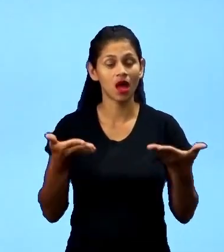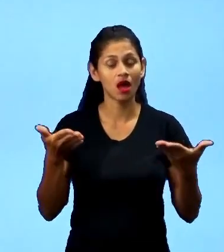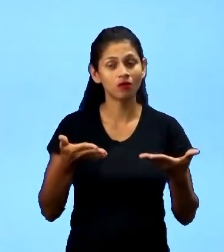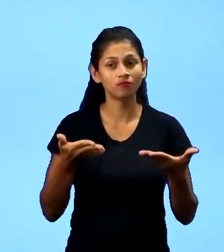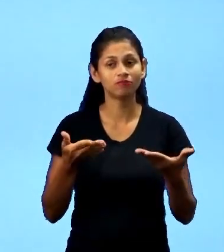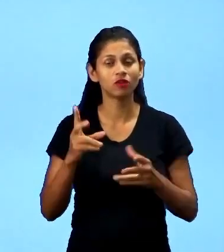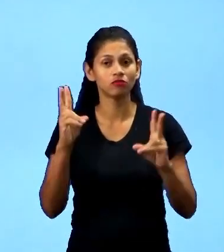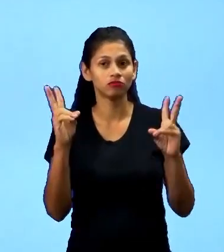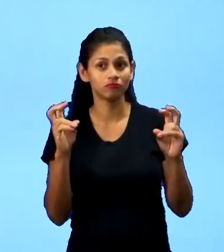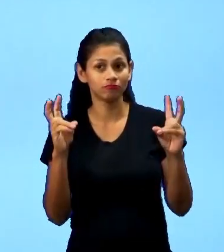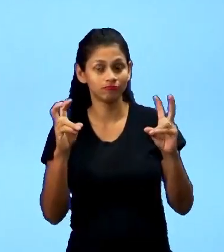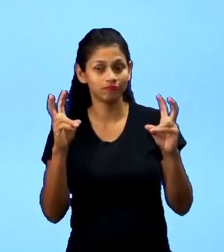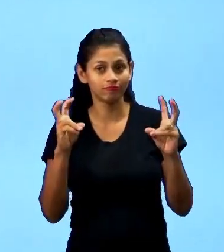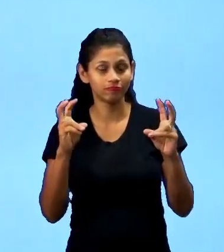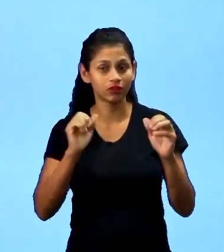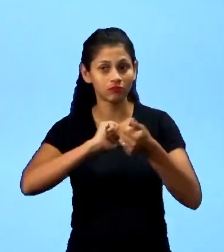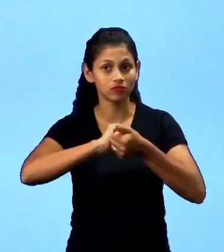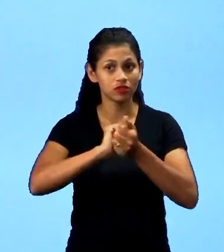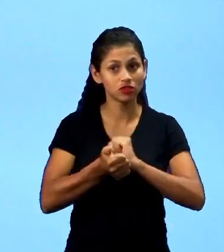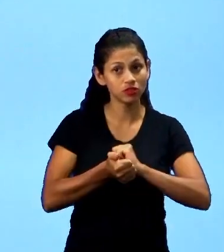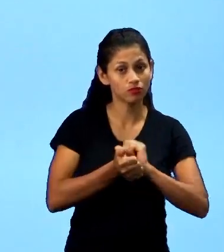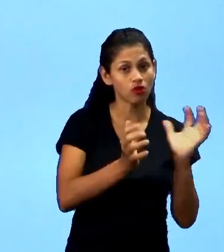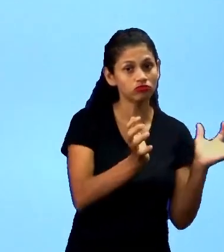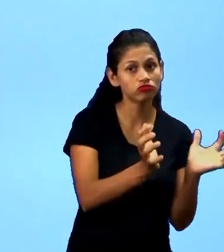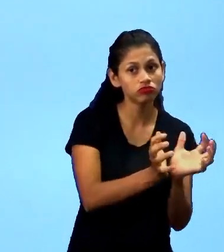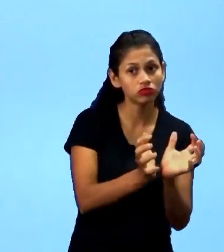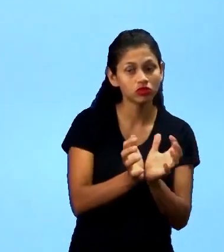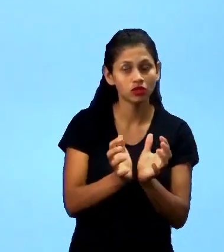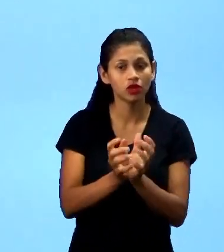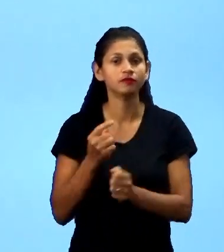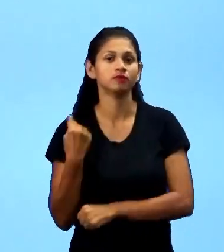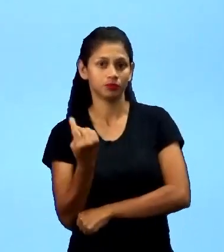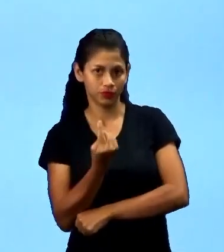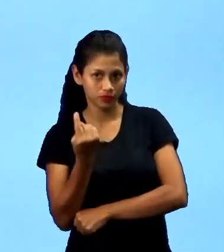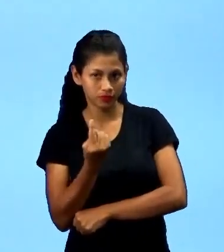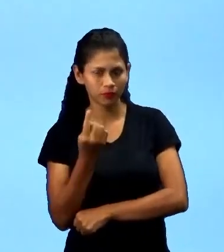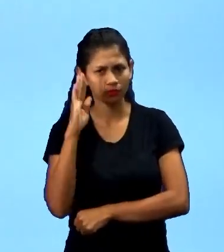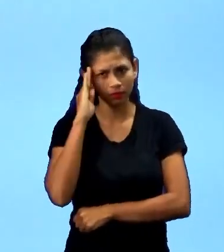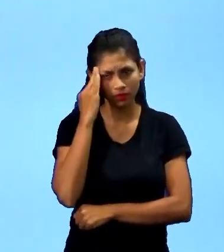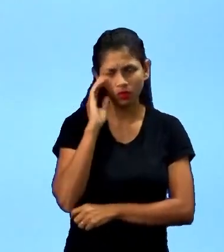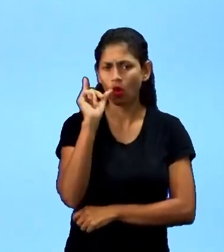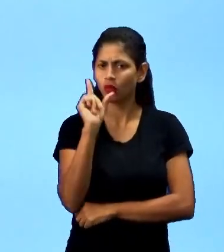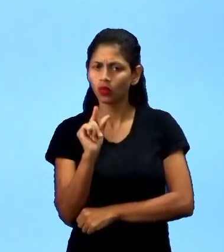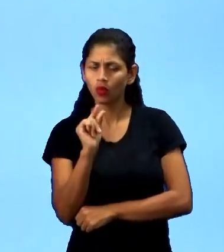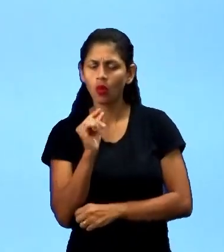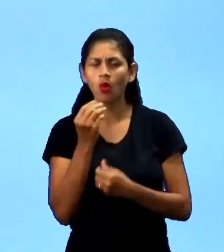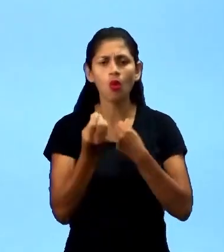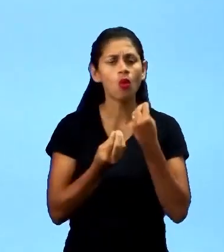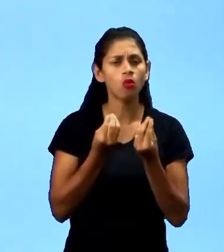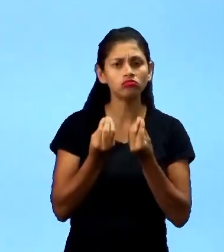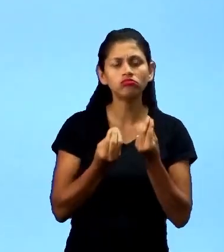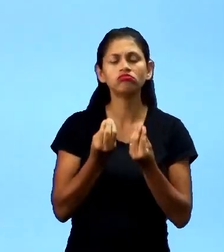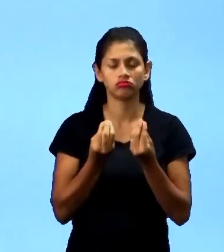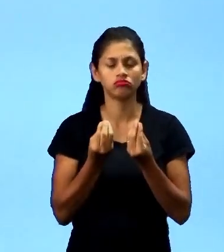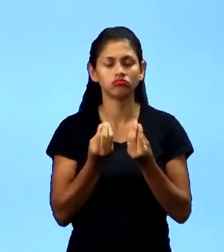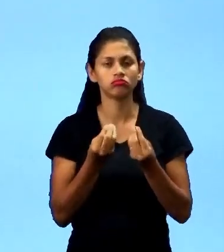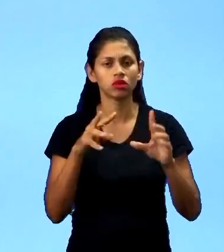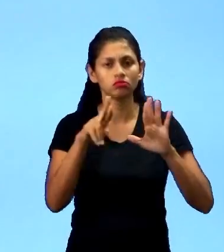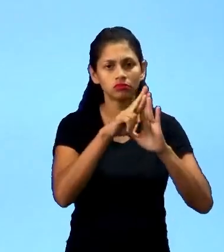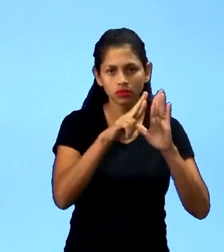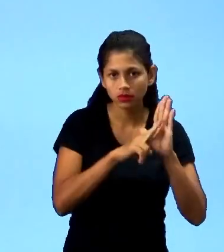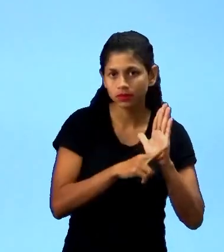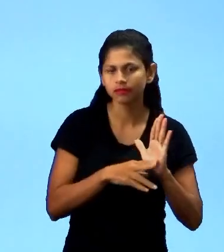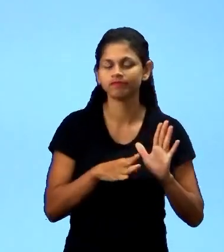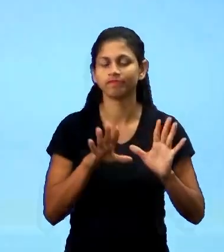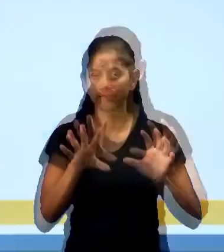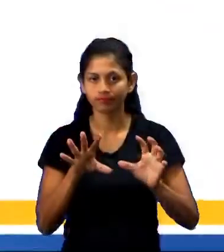abordar esportes coletivos e individuais e entender um pouquinho de como funciona o segmento para regras dessas modalidades.